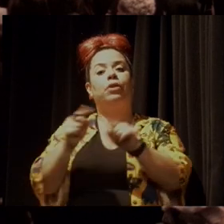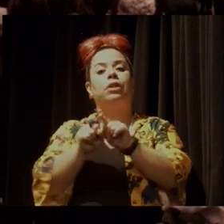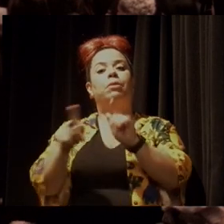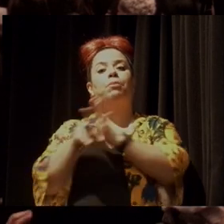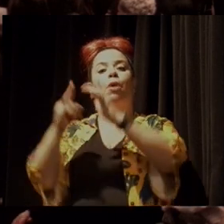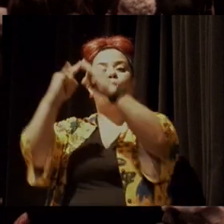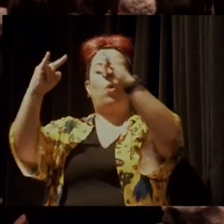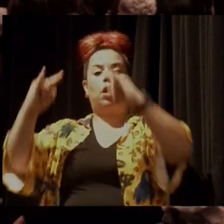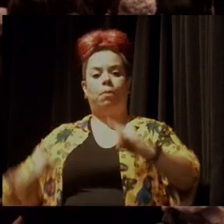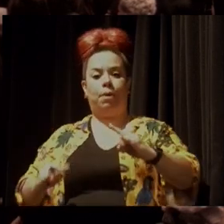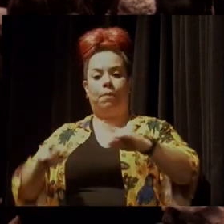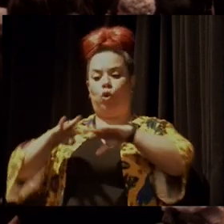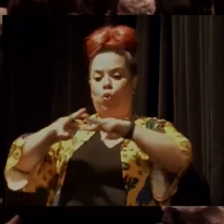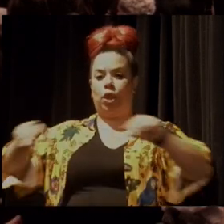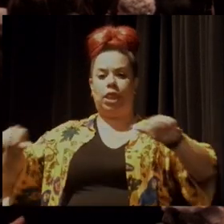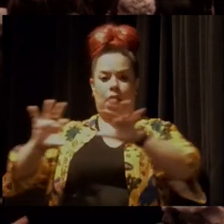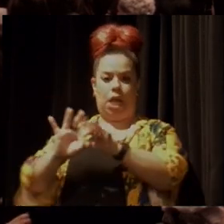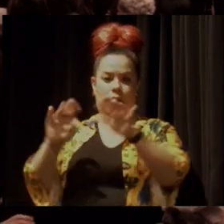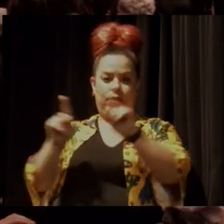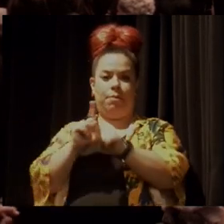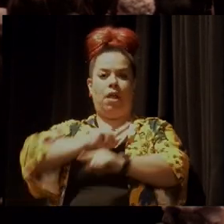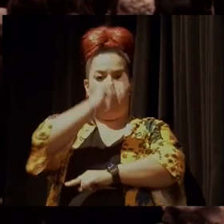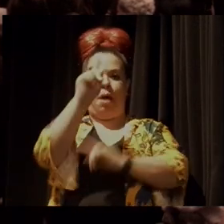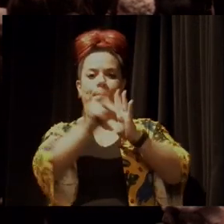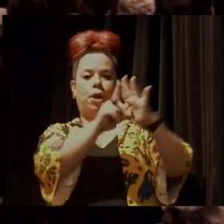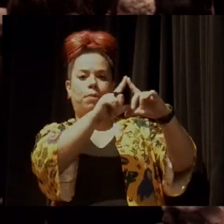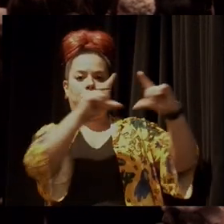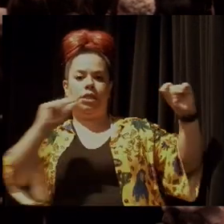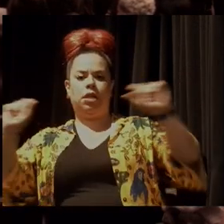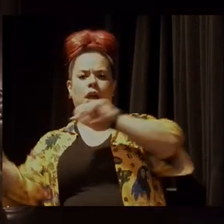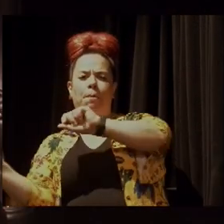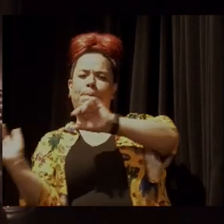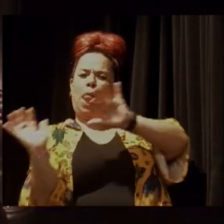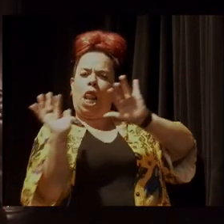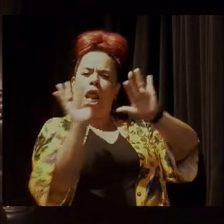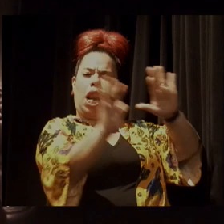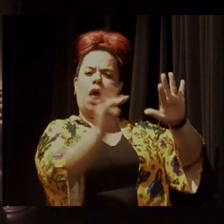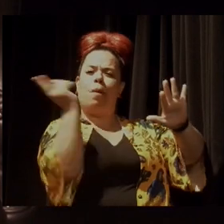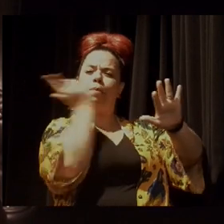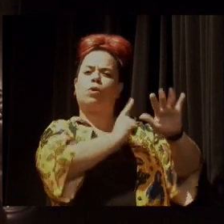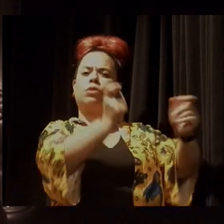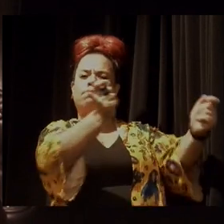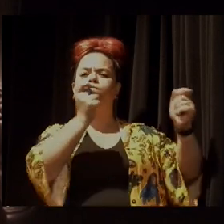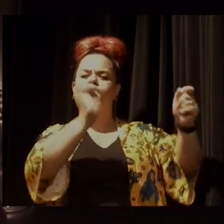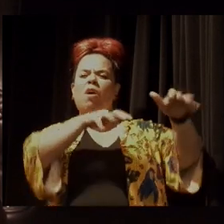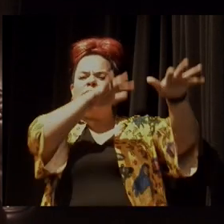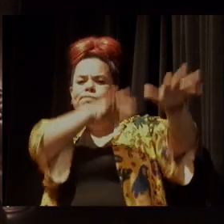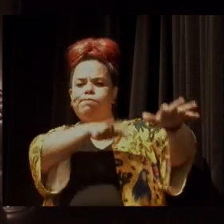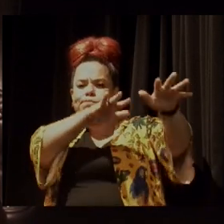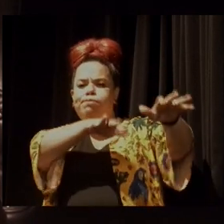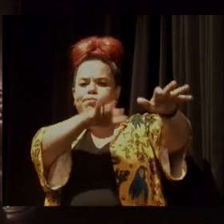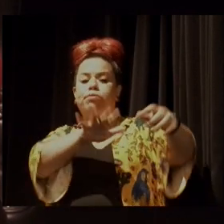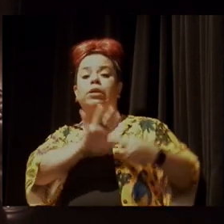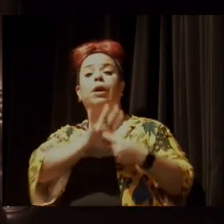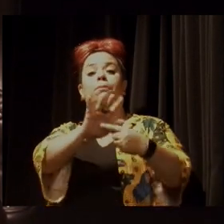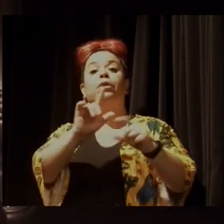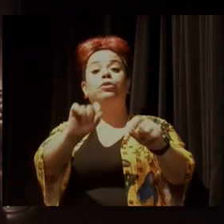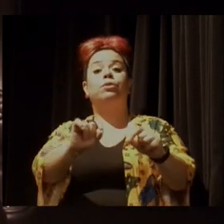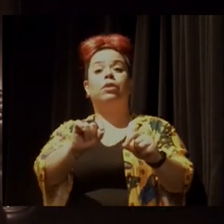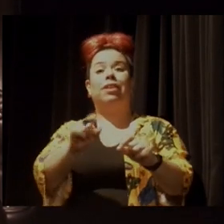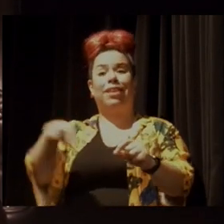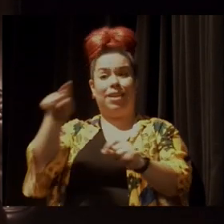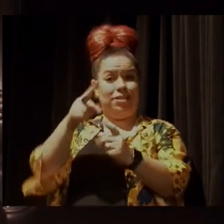é onde os indígenas se reúnem em Brasília massivamente para se manifestar, demonstram que essa visão